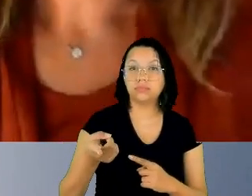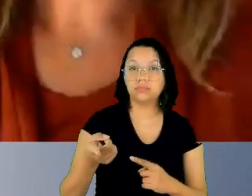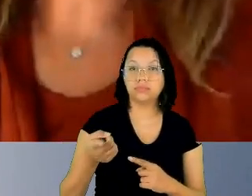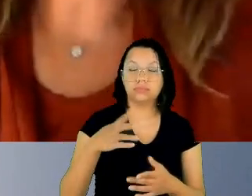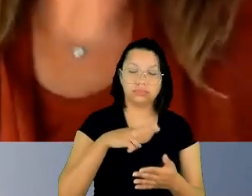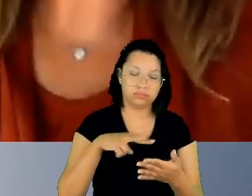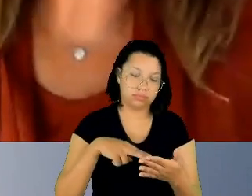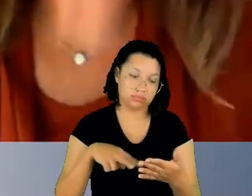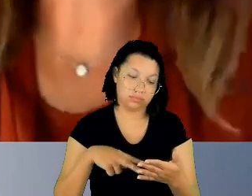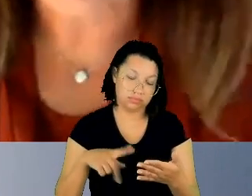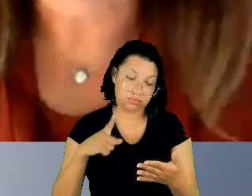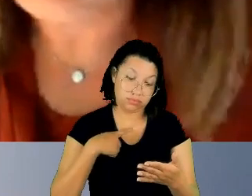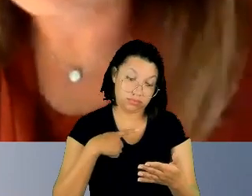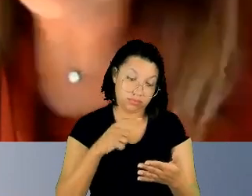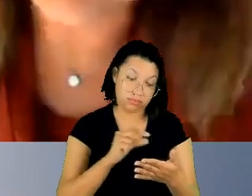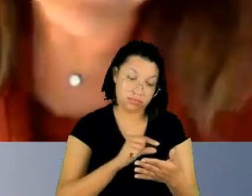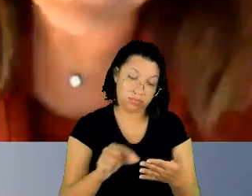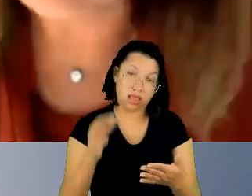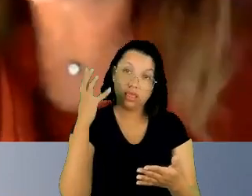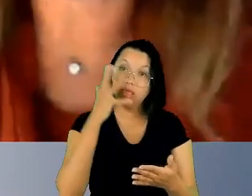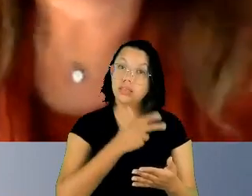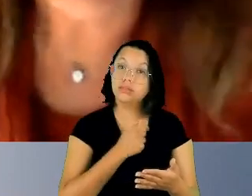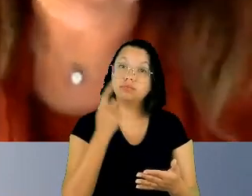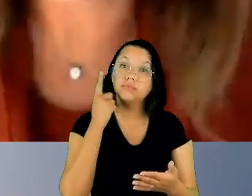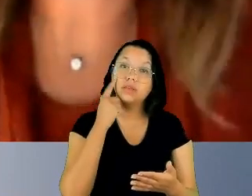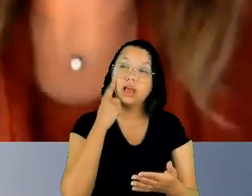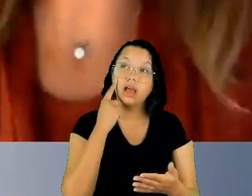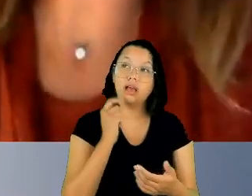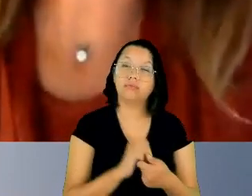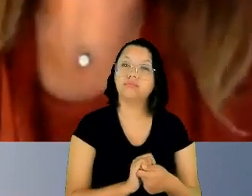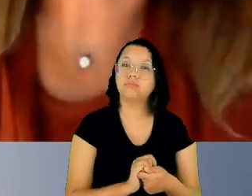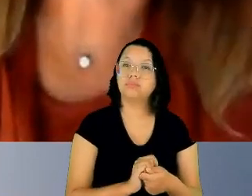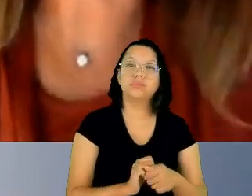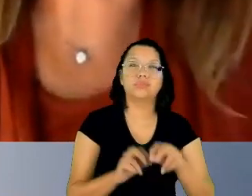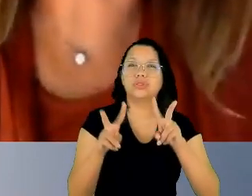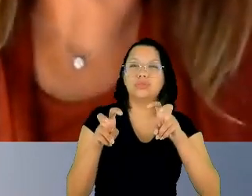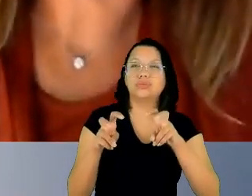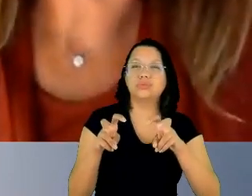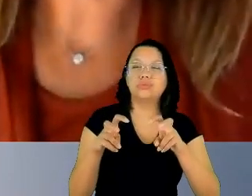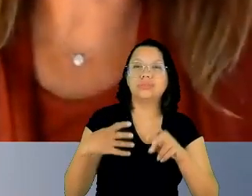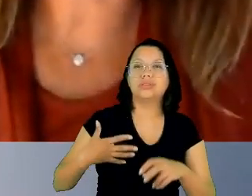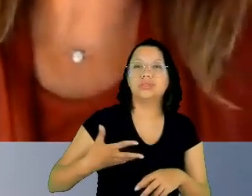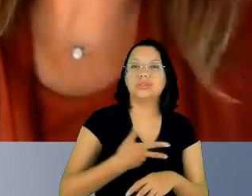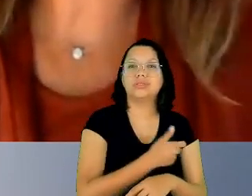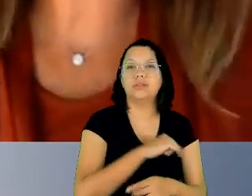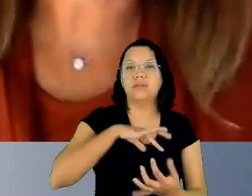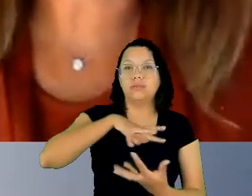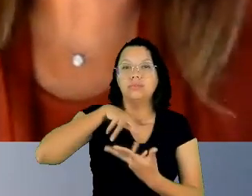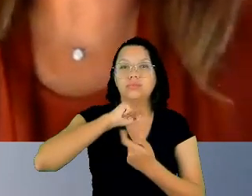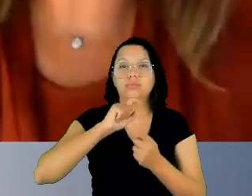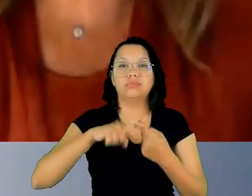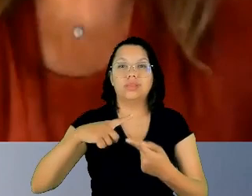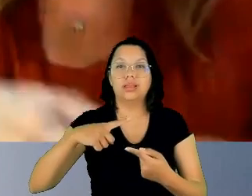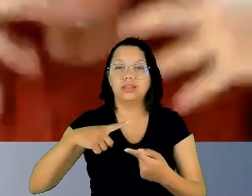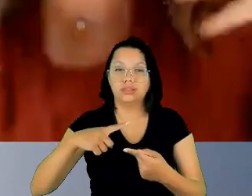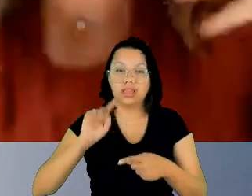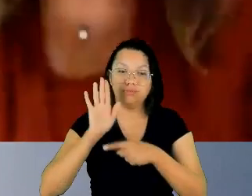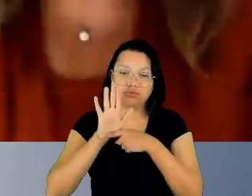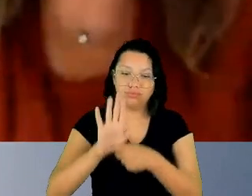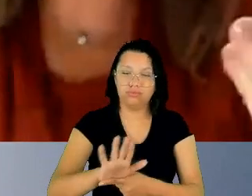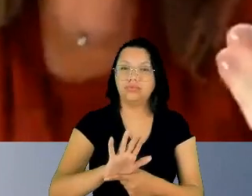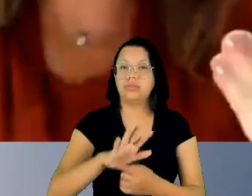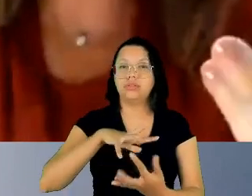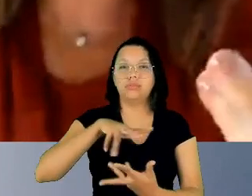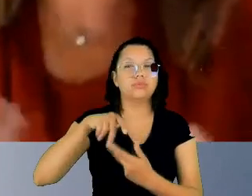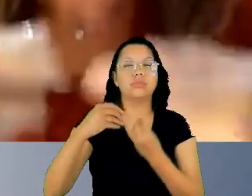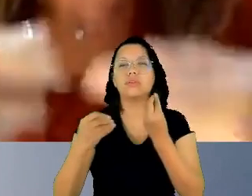a questão não é salvar o mundo ninguém veio a salvar o mundo mas servir ao mundo e de que maneira nós podemos dar a